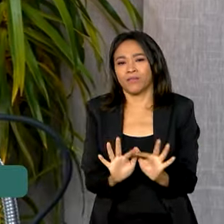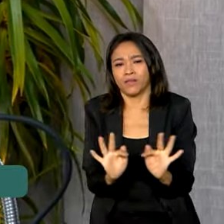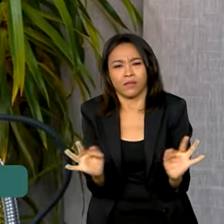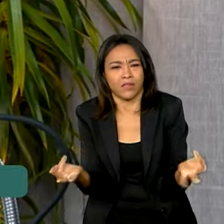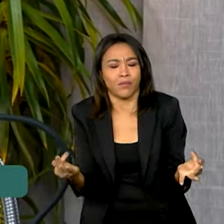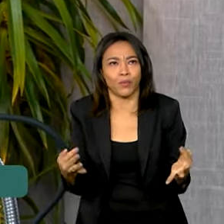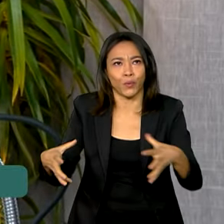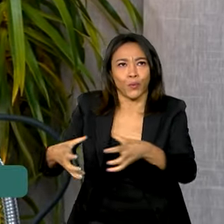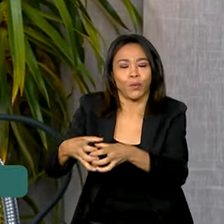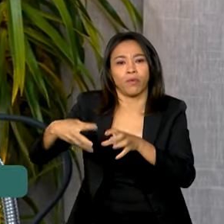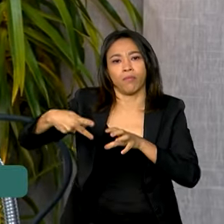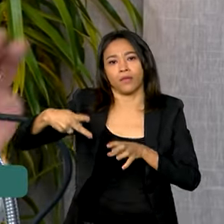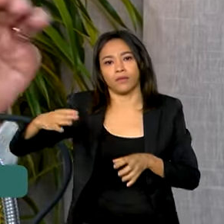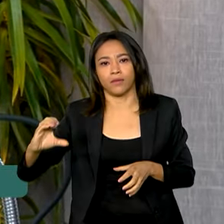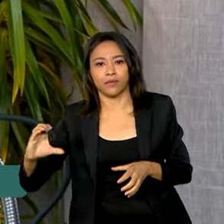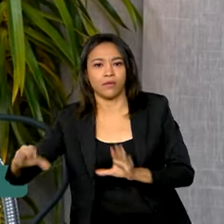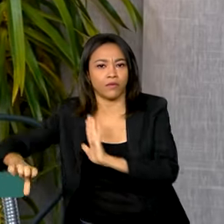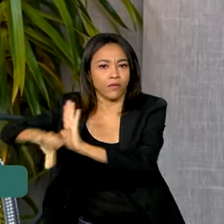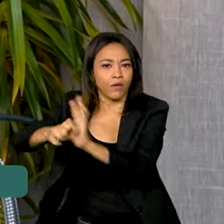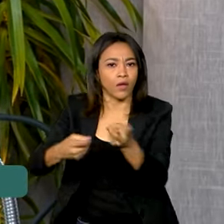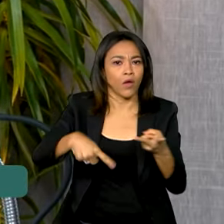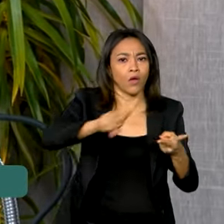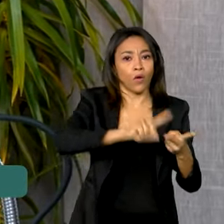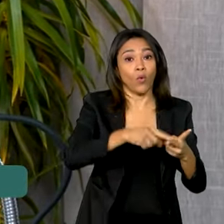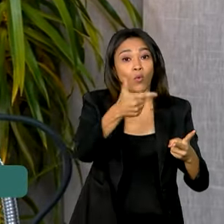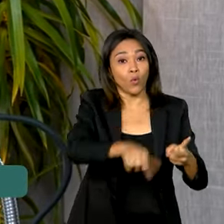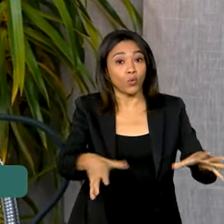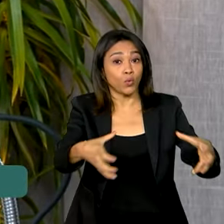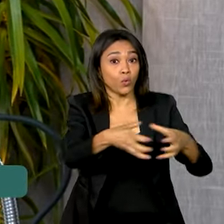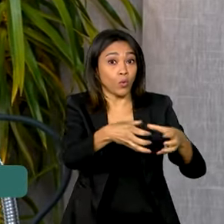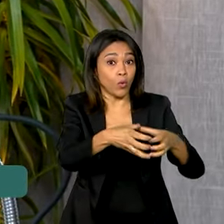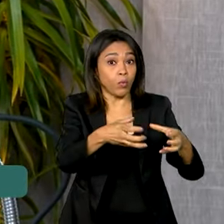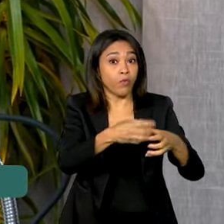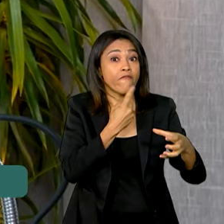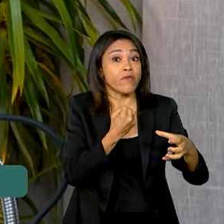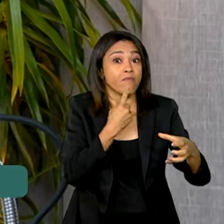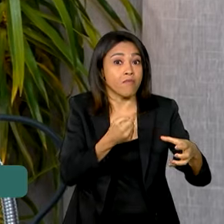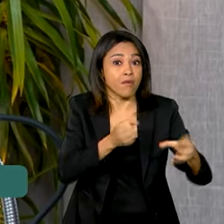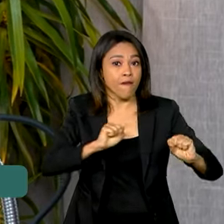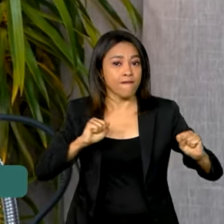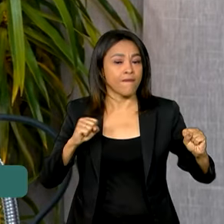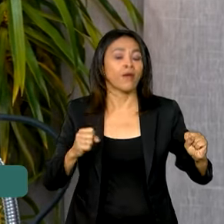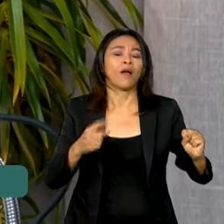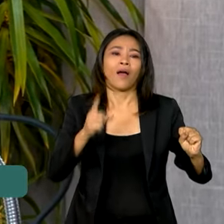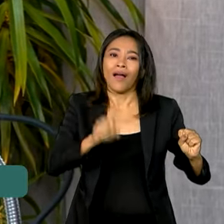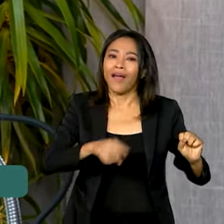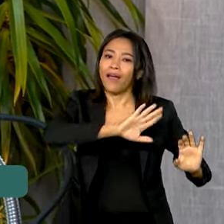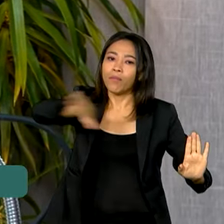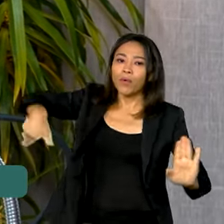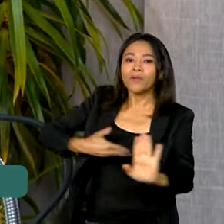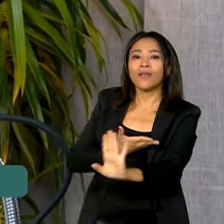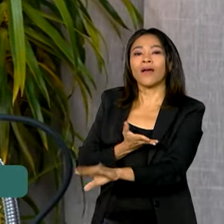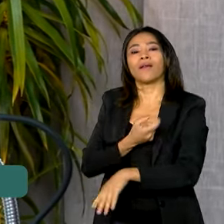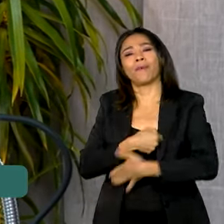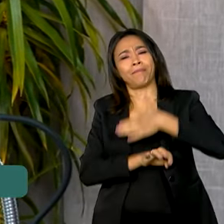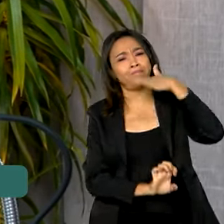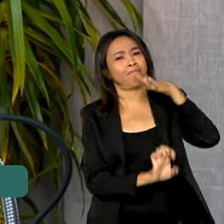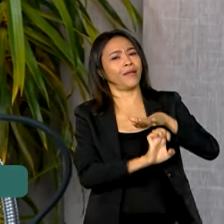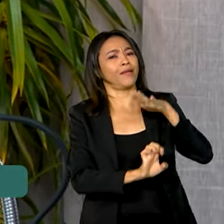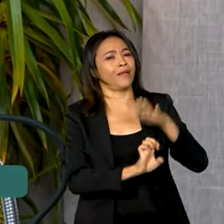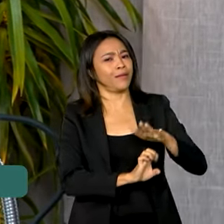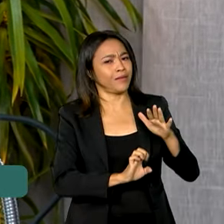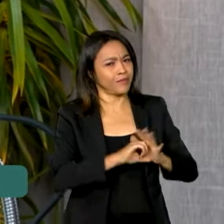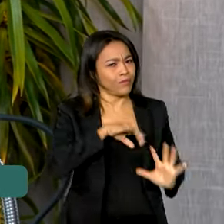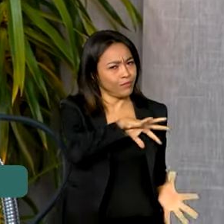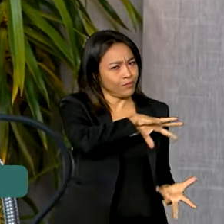PCC, do Comando Vermelho, não. O clima organizado hoje é uma coisa, uma empresa multinacional. Eles